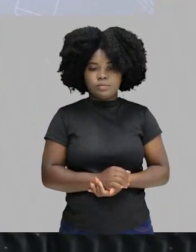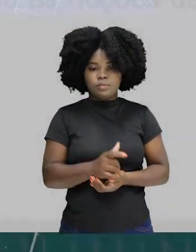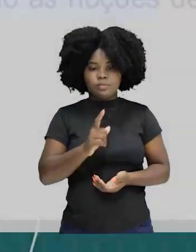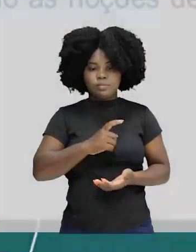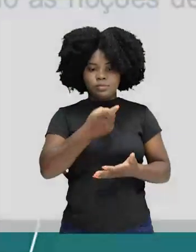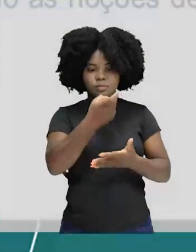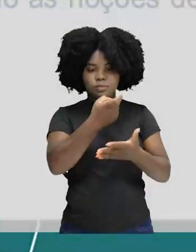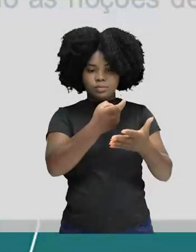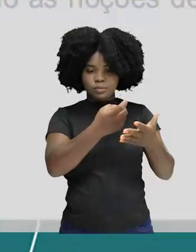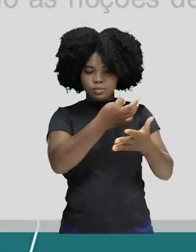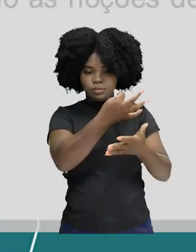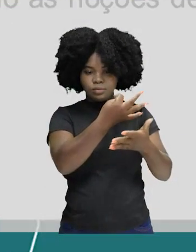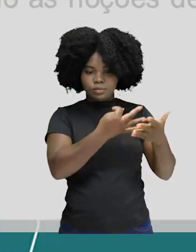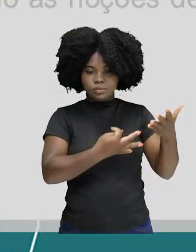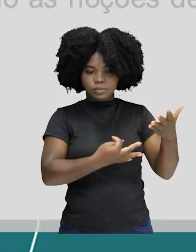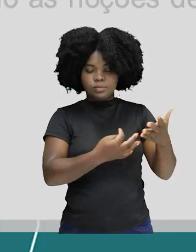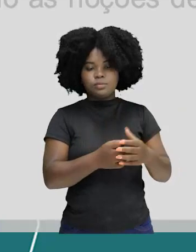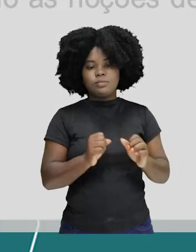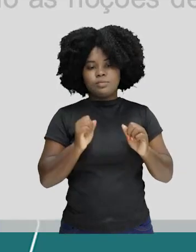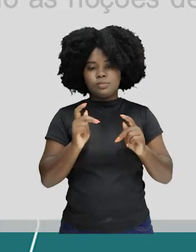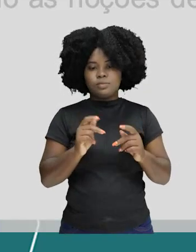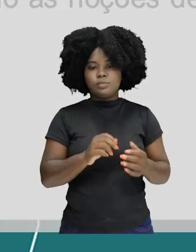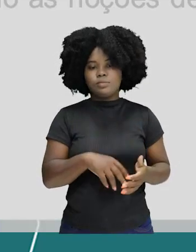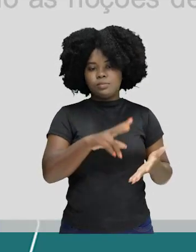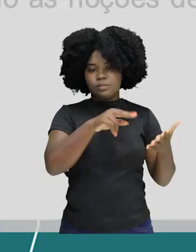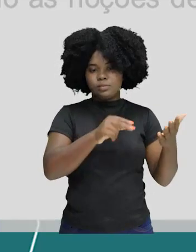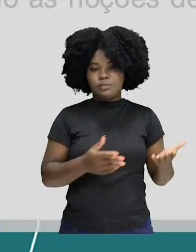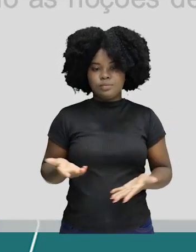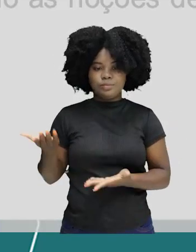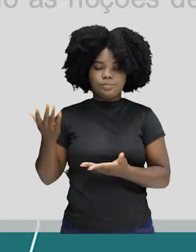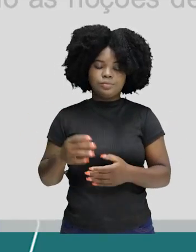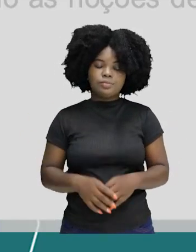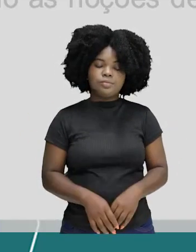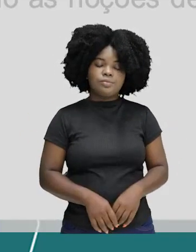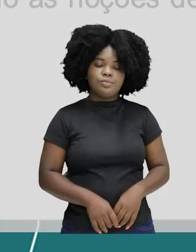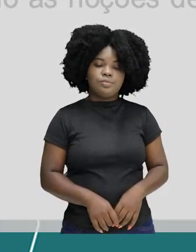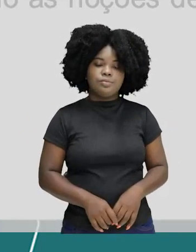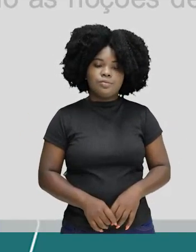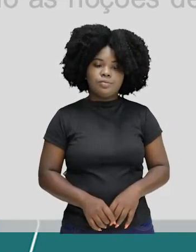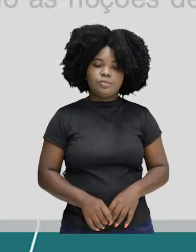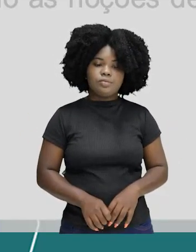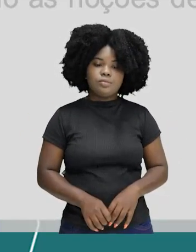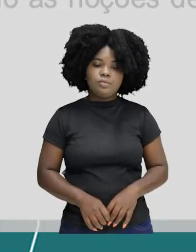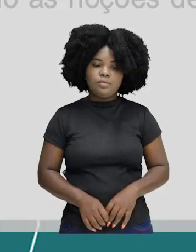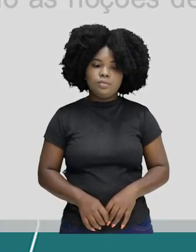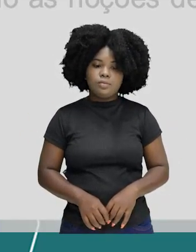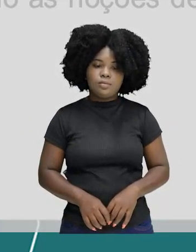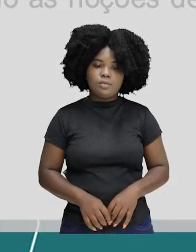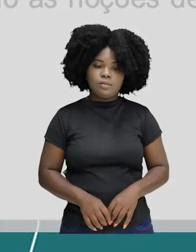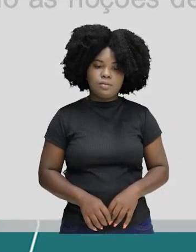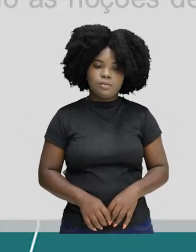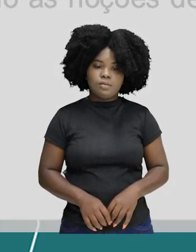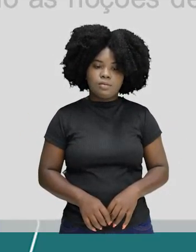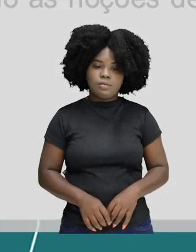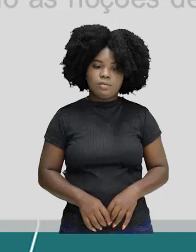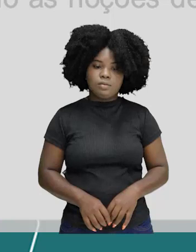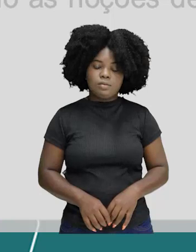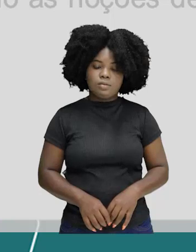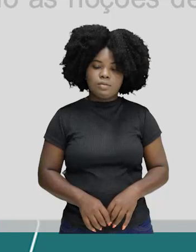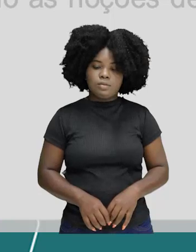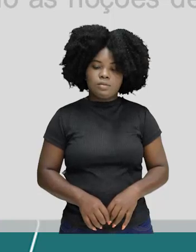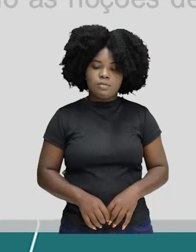texto. Há na prática democrática e nas ideias democráticas, uma profundidade, uma verdade muito maior e superior